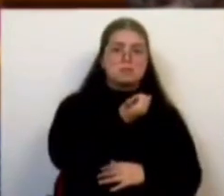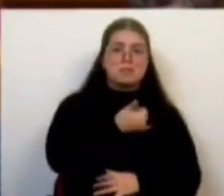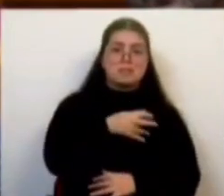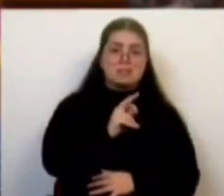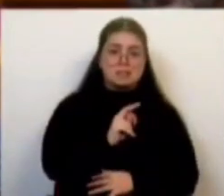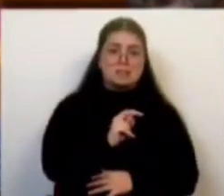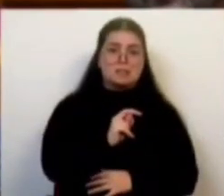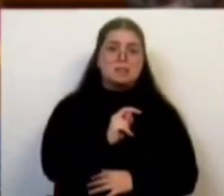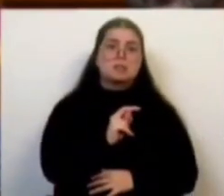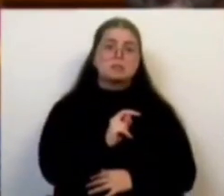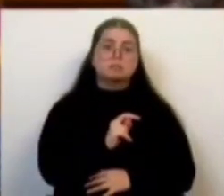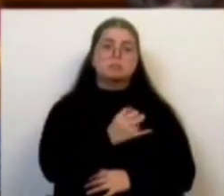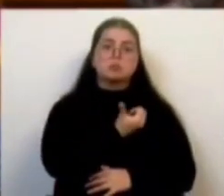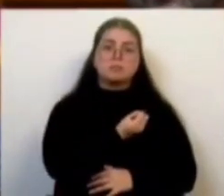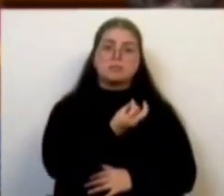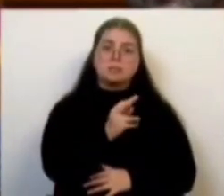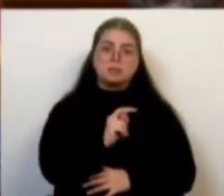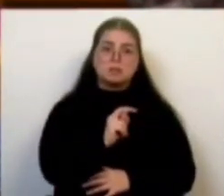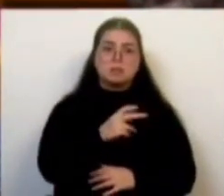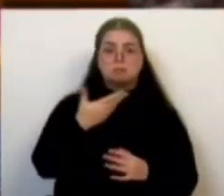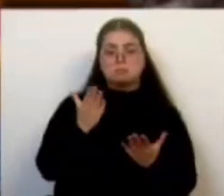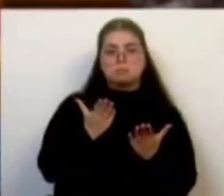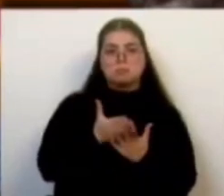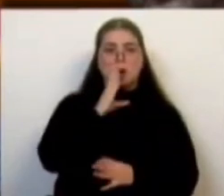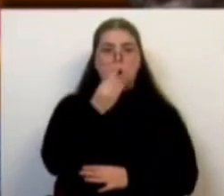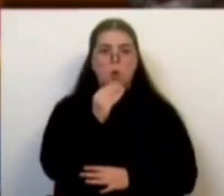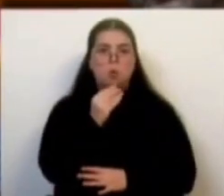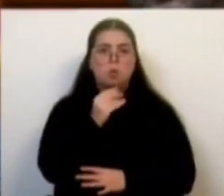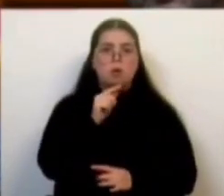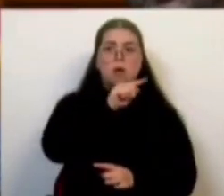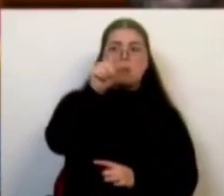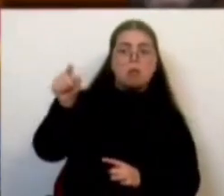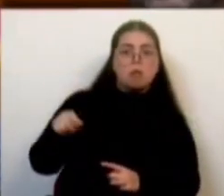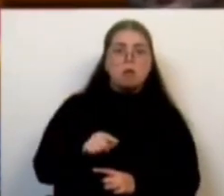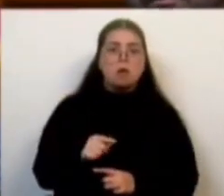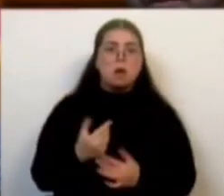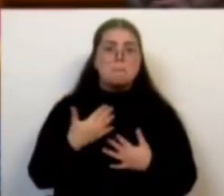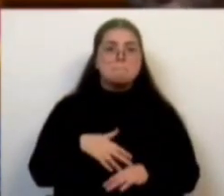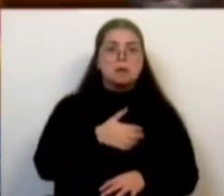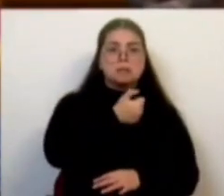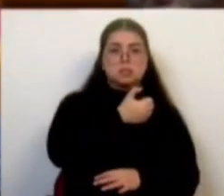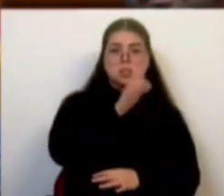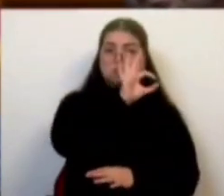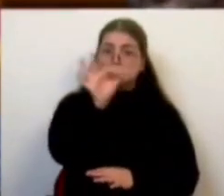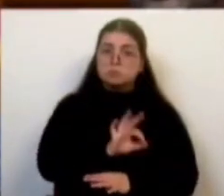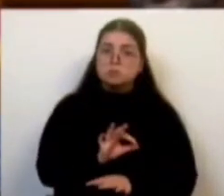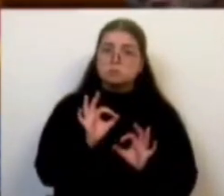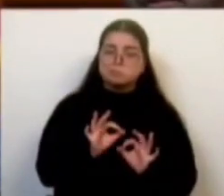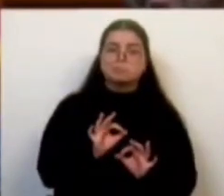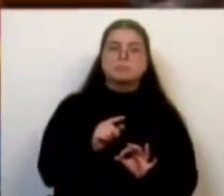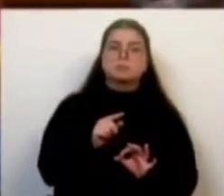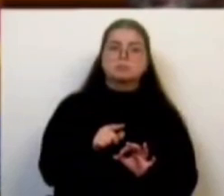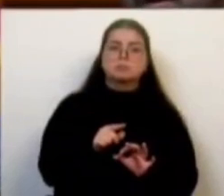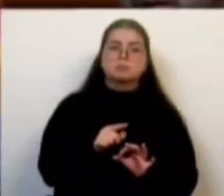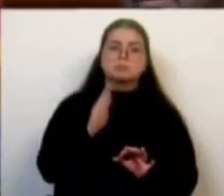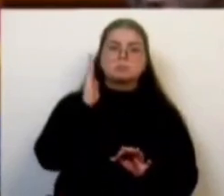alunos no país encontravam deslocados e somente 15% dos mesmos tinham acesso a um espaço numa residência